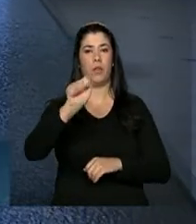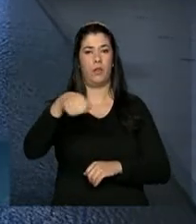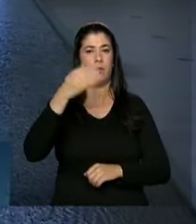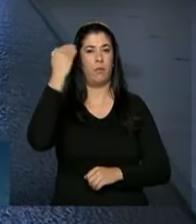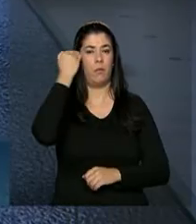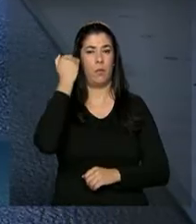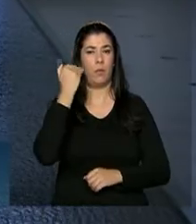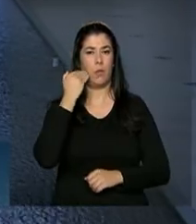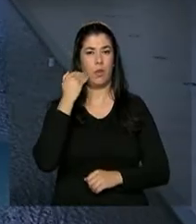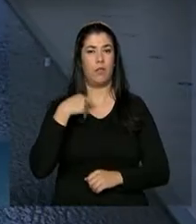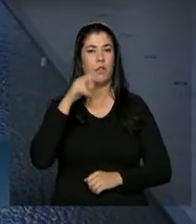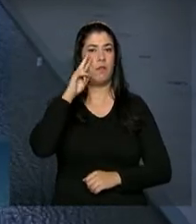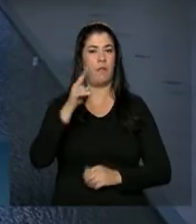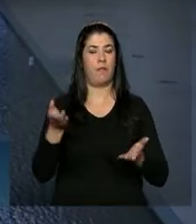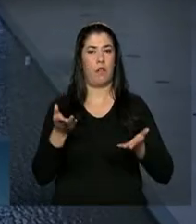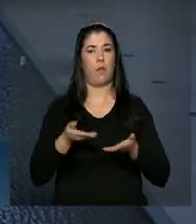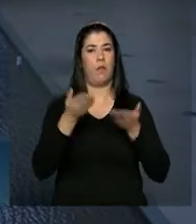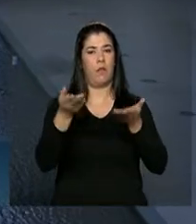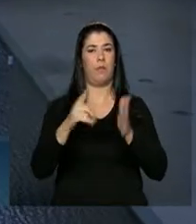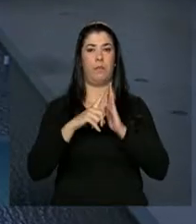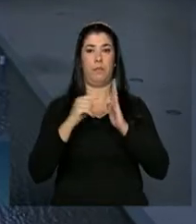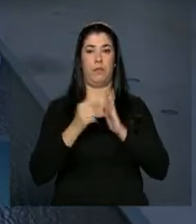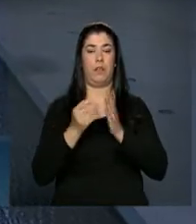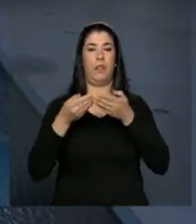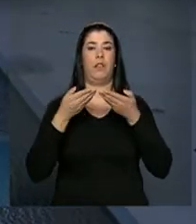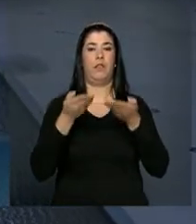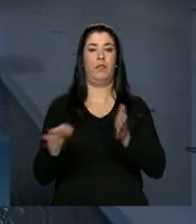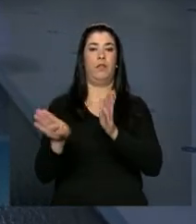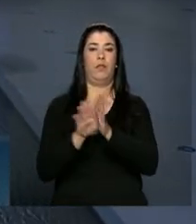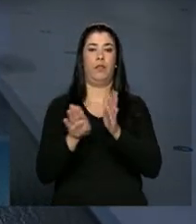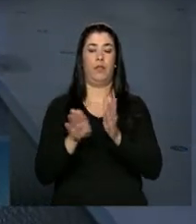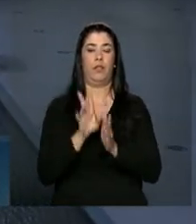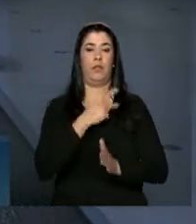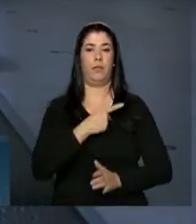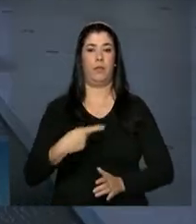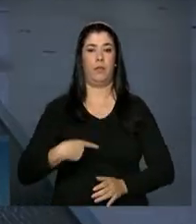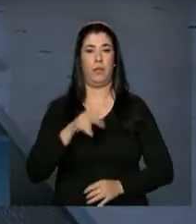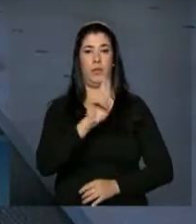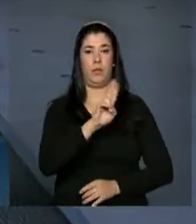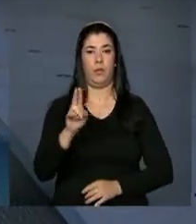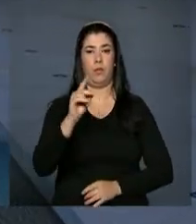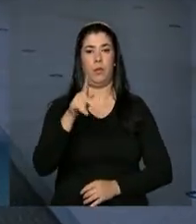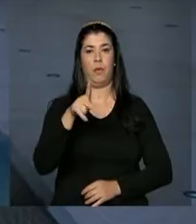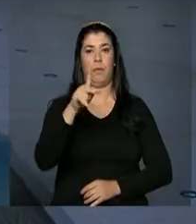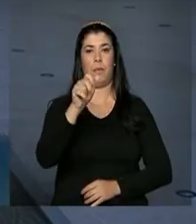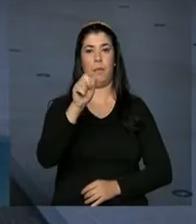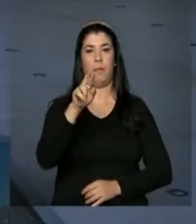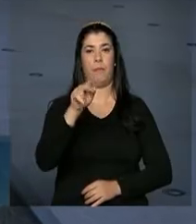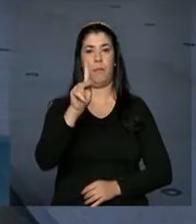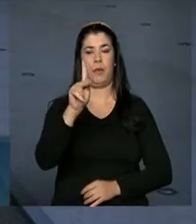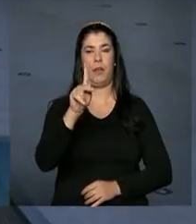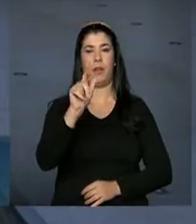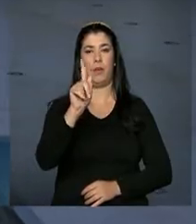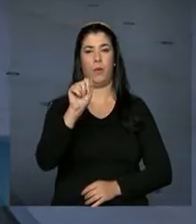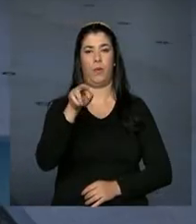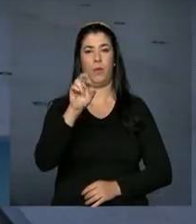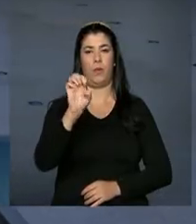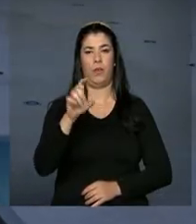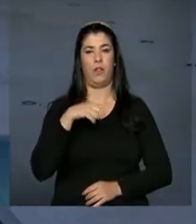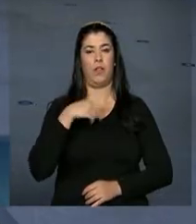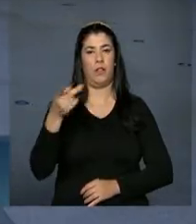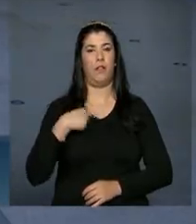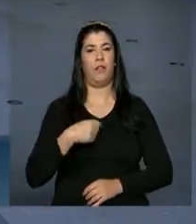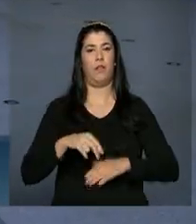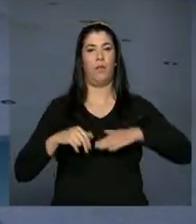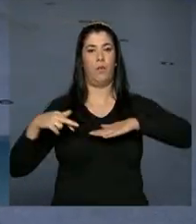vivo do Palácio, onde será recebida a presidenta Park Geun-ri. Nas imagens você vê a rampa por onde